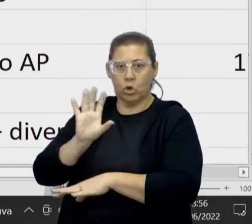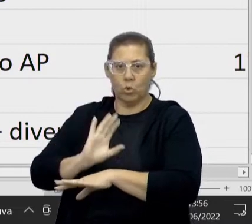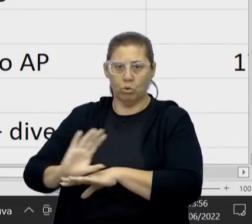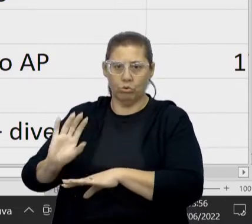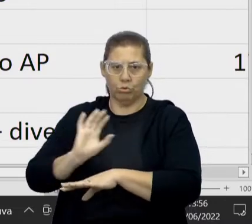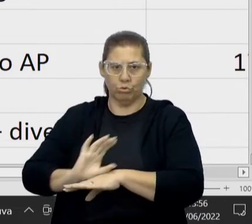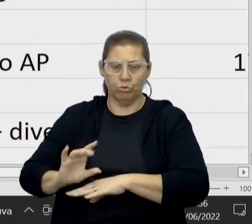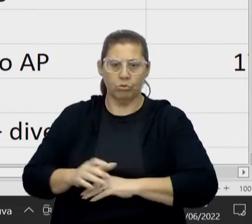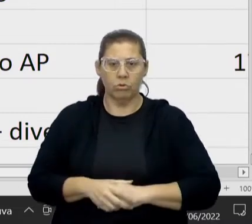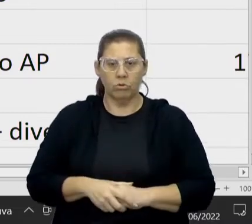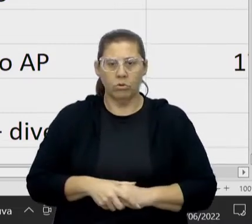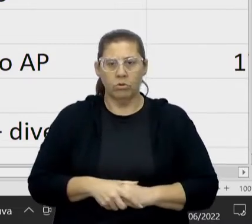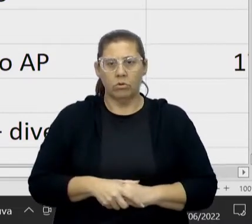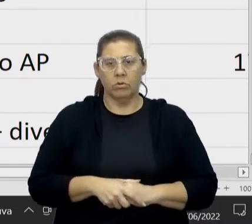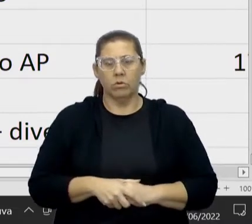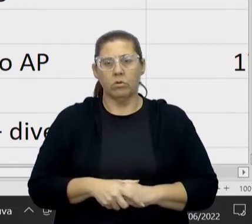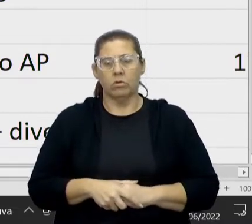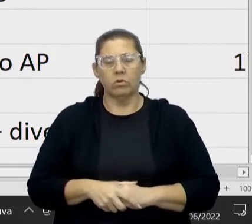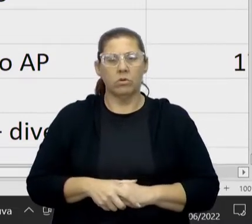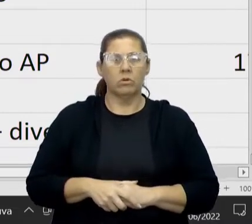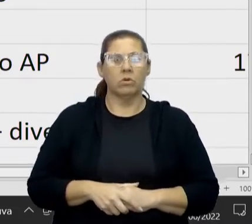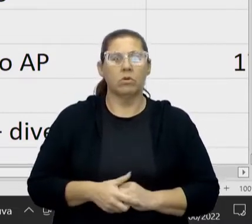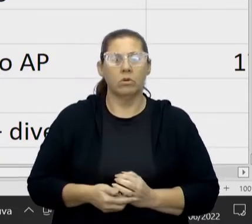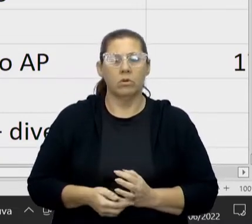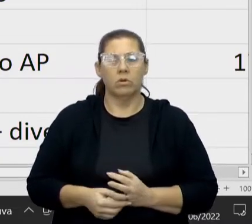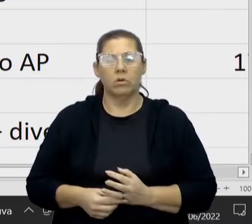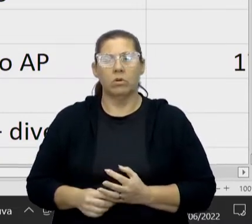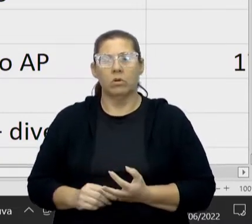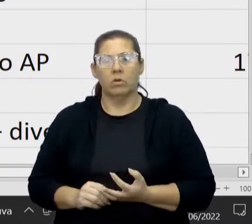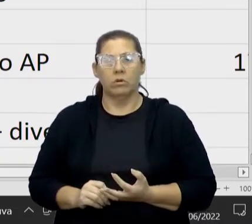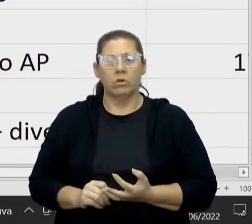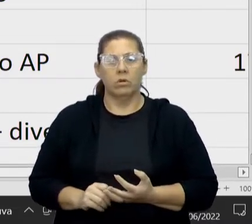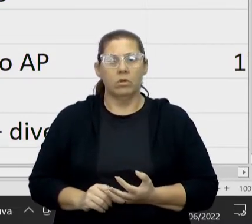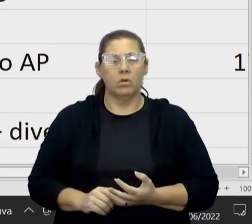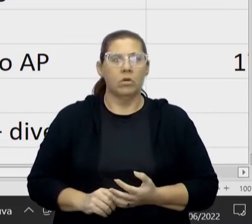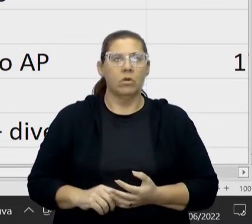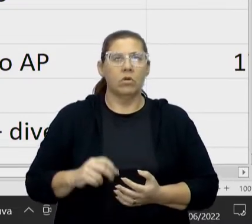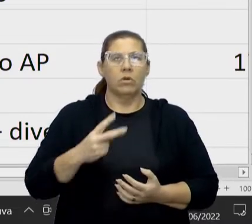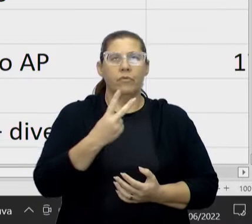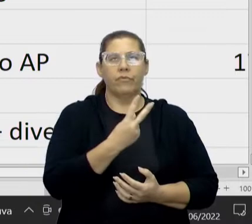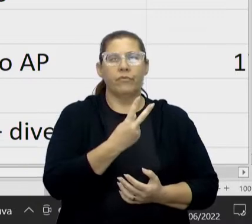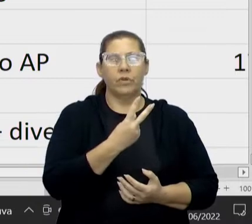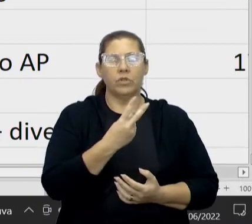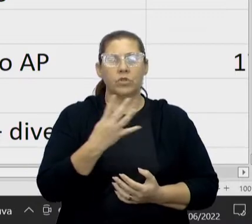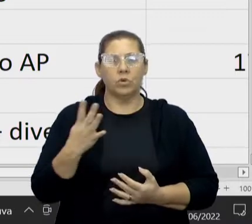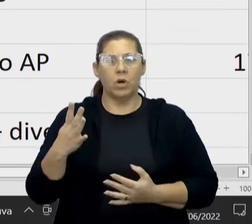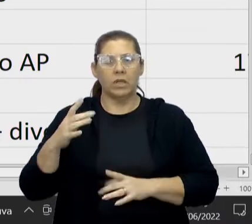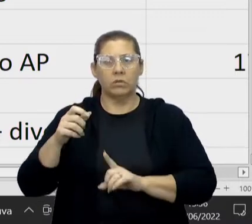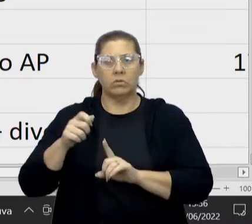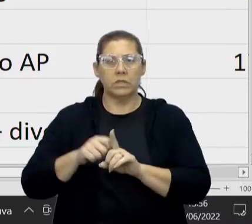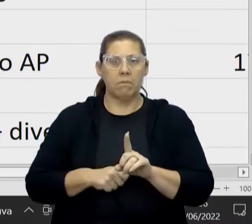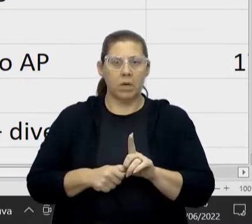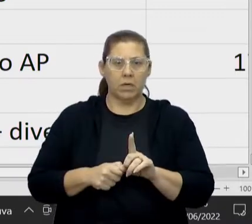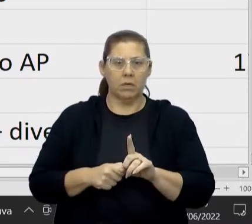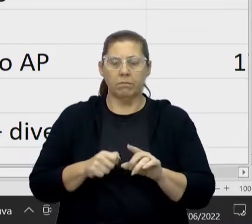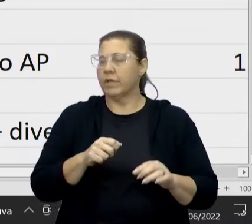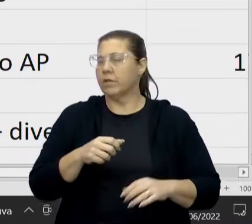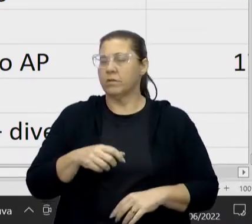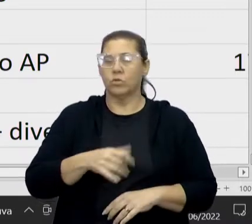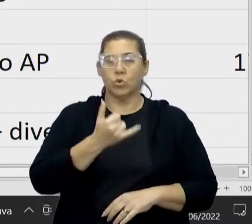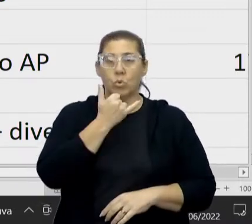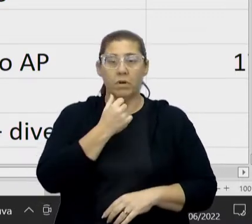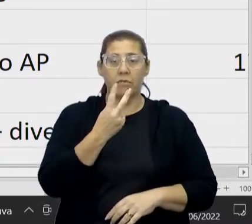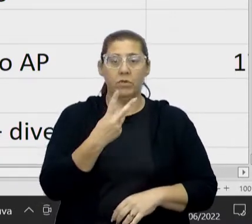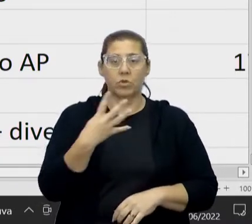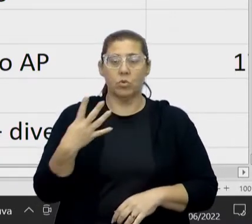curso. 24 semanas, quantos meses? 6 meses e 1 de férias. 6 meses de estudo e 1 E 1